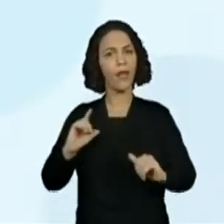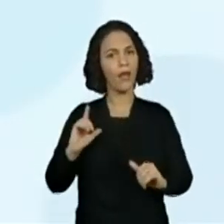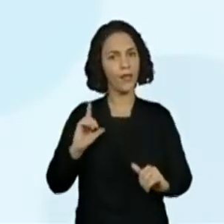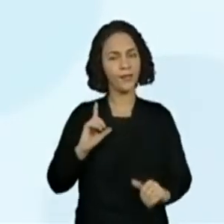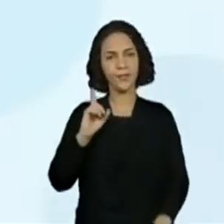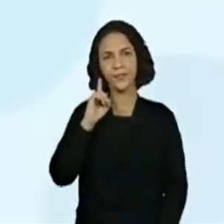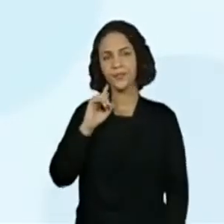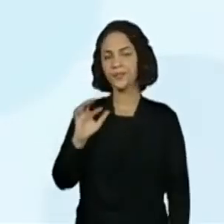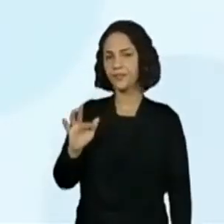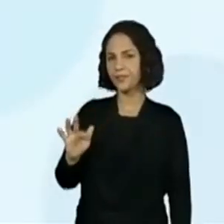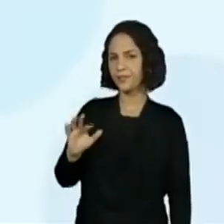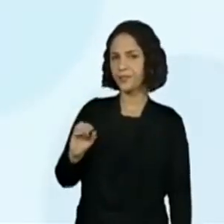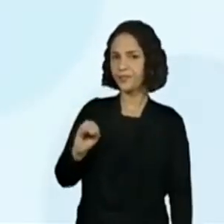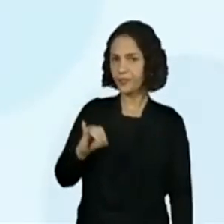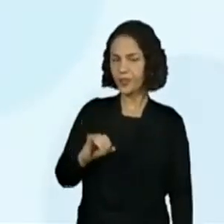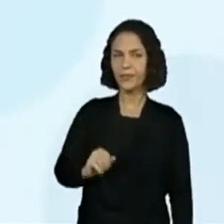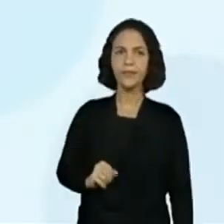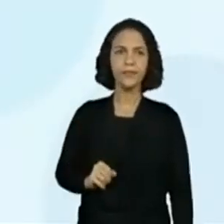Em.